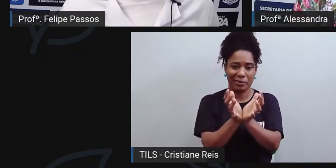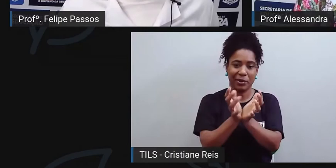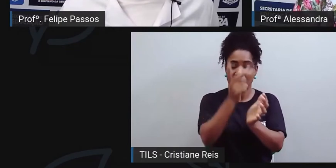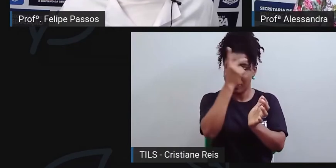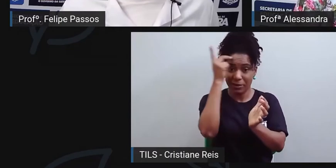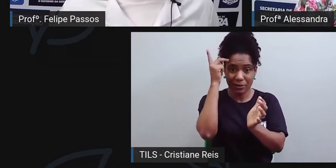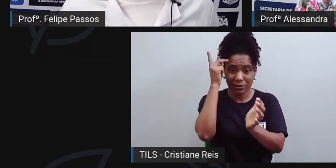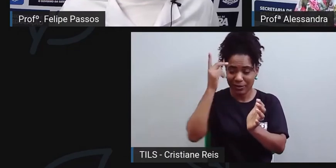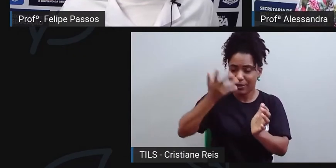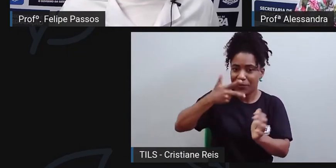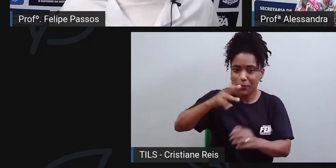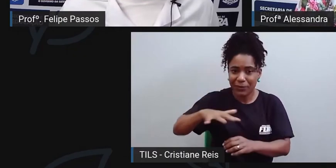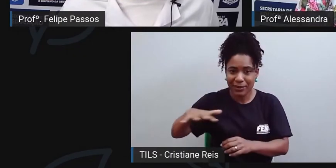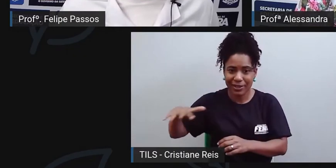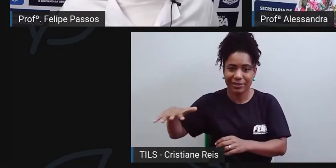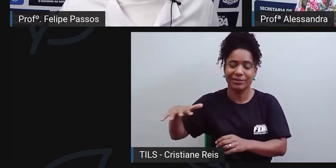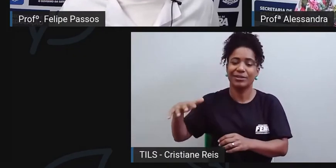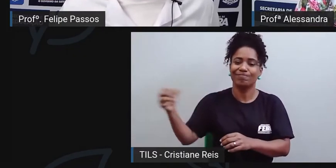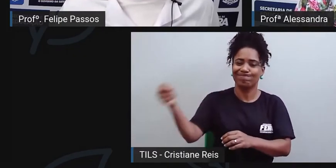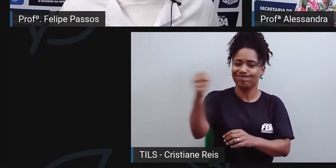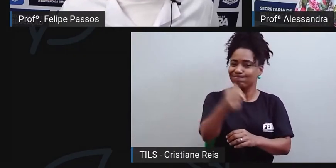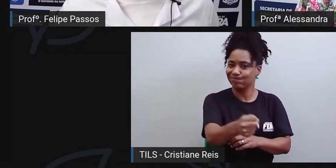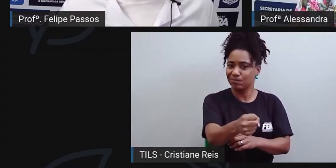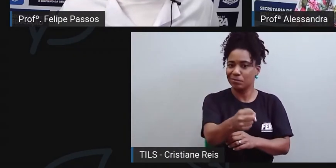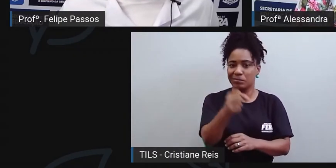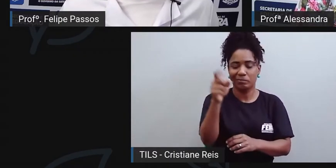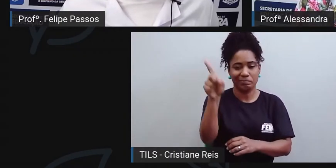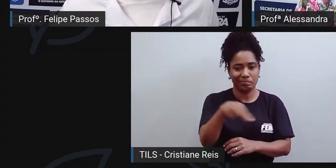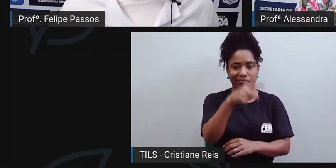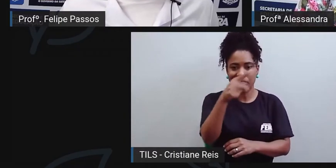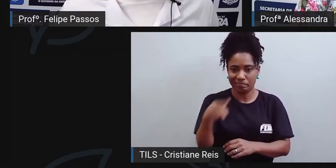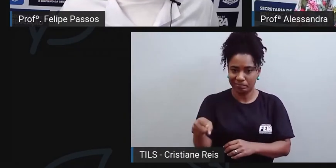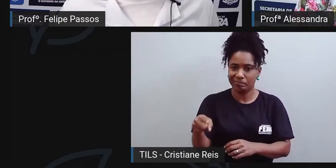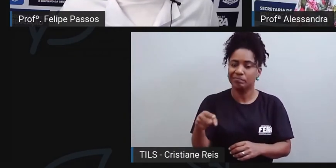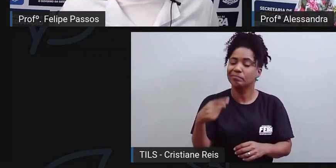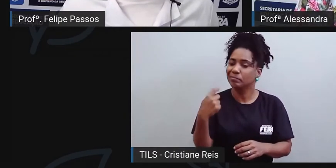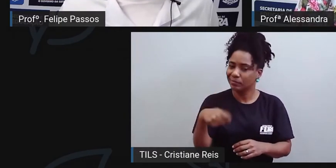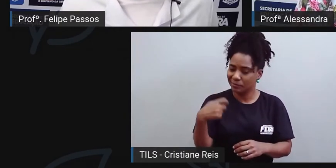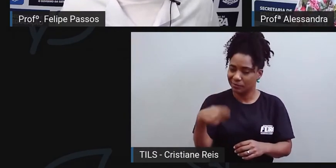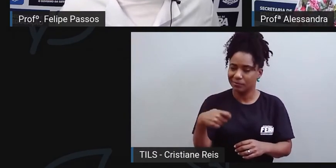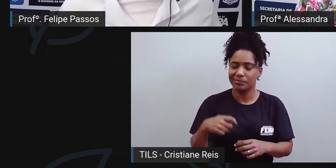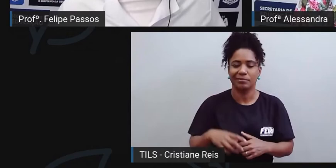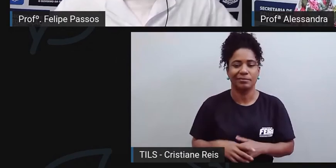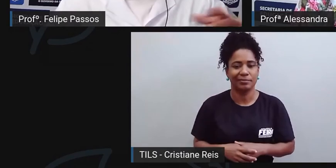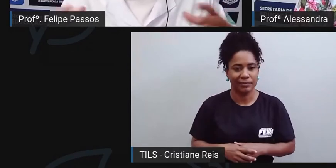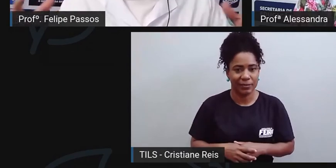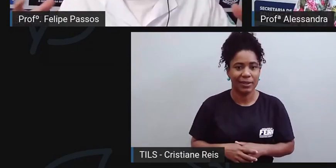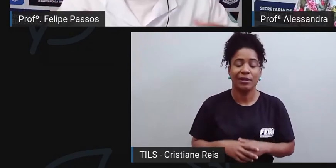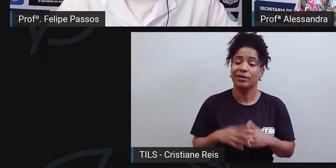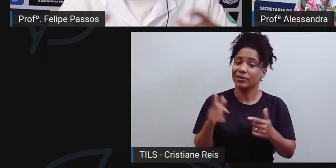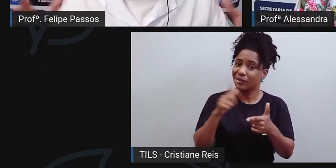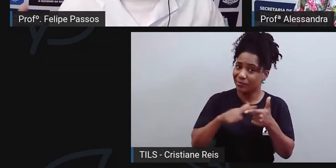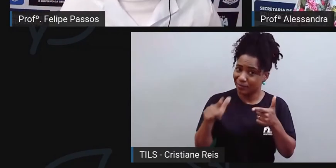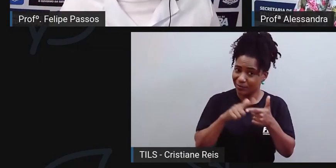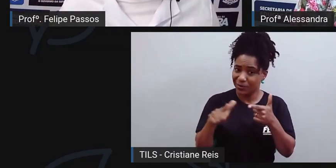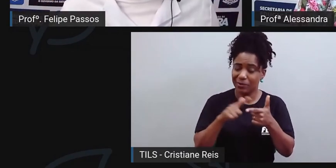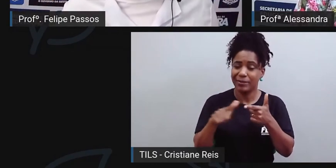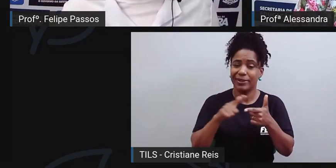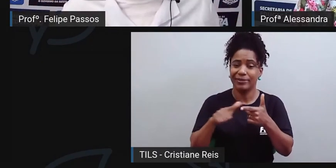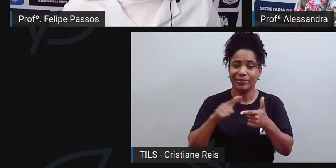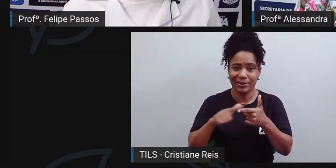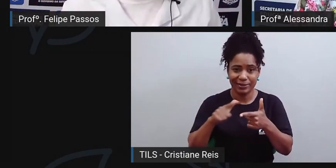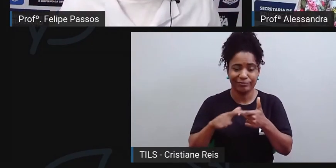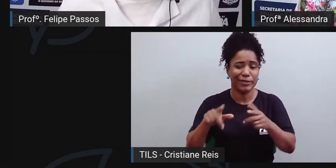presentes nesses espaços. É um problema complexo, né? Múltiplo. São vários fatores